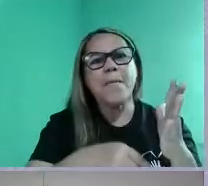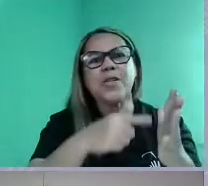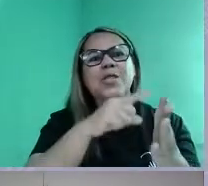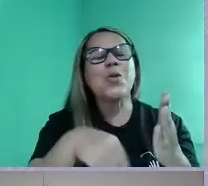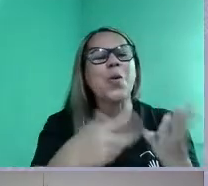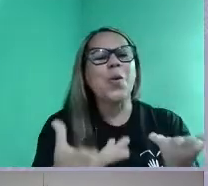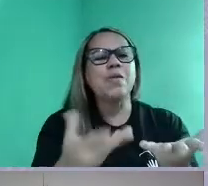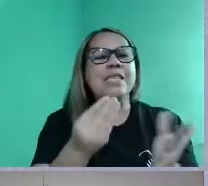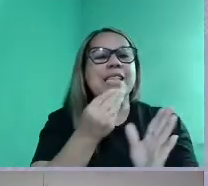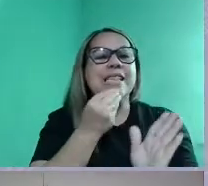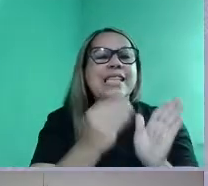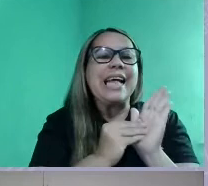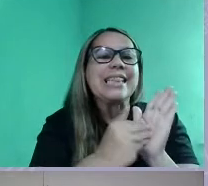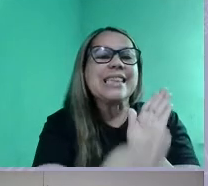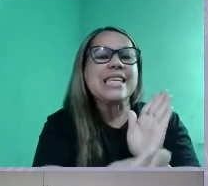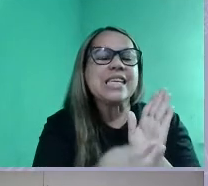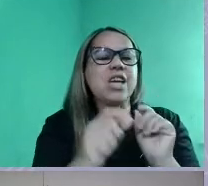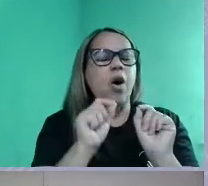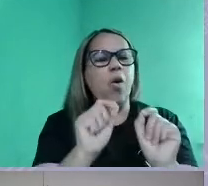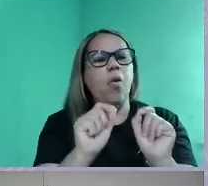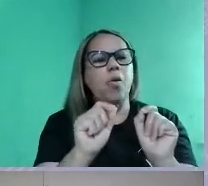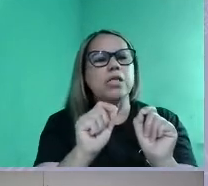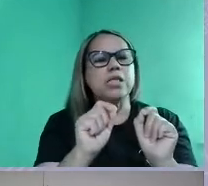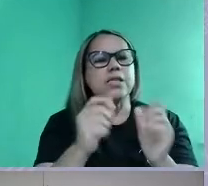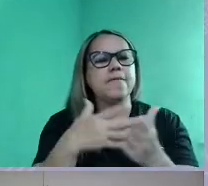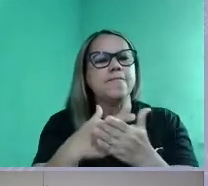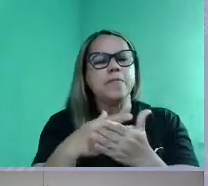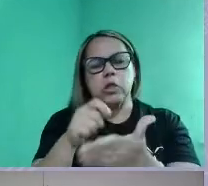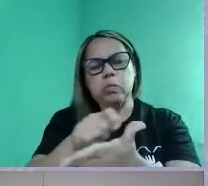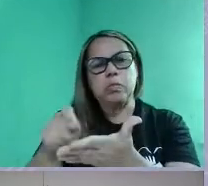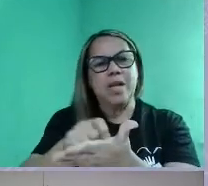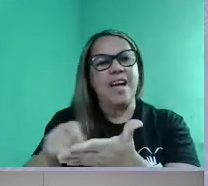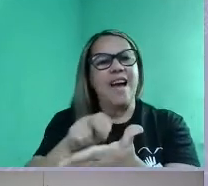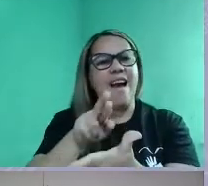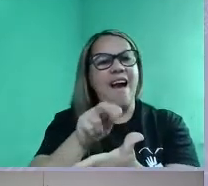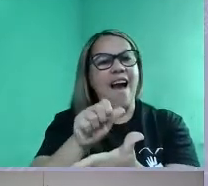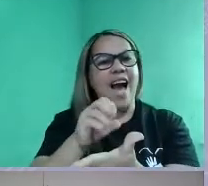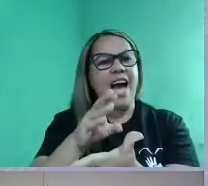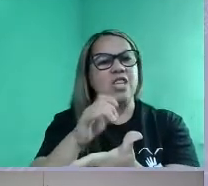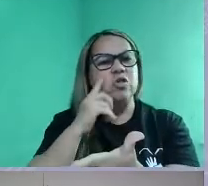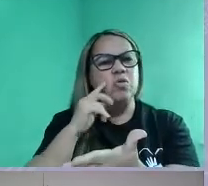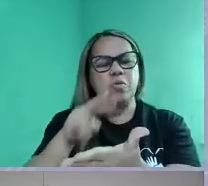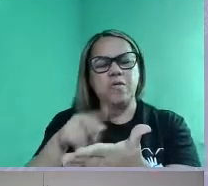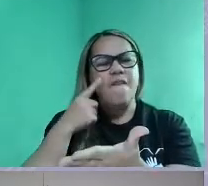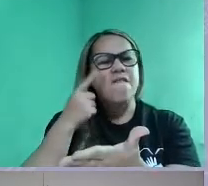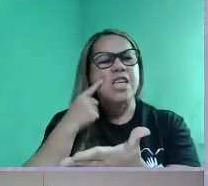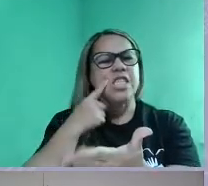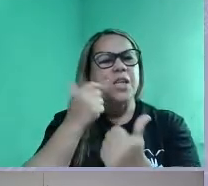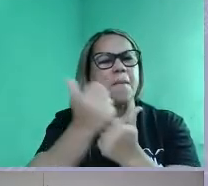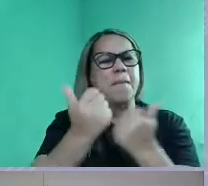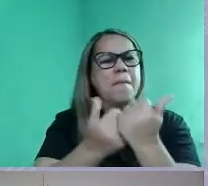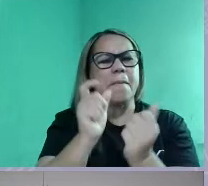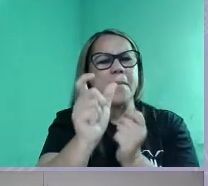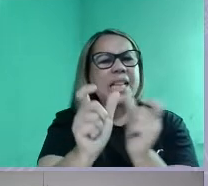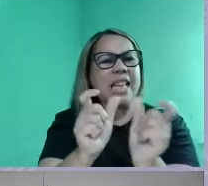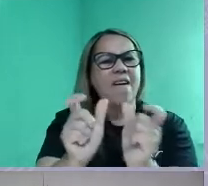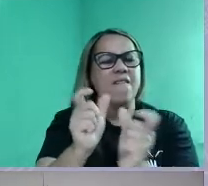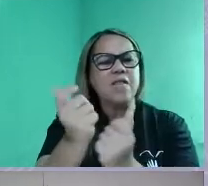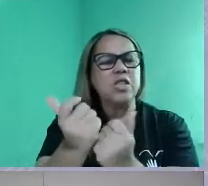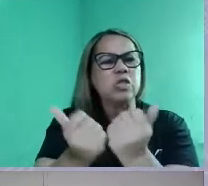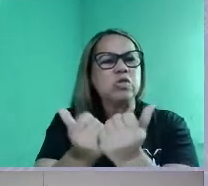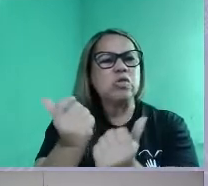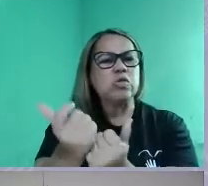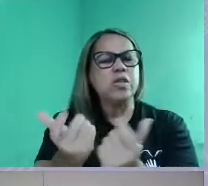E a dica é, no rascunho da redação de vocês, vejam se tem sinônimos, né? Dos